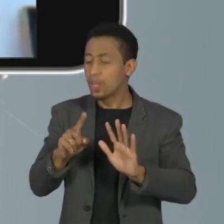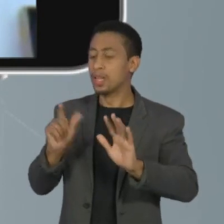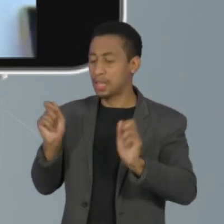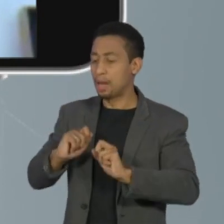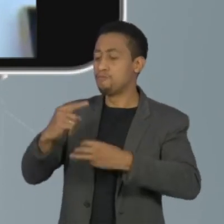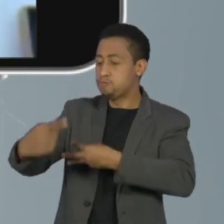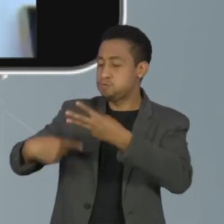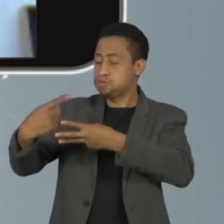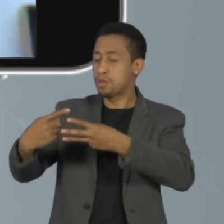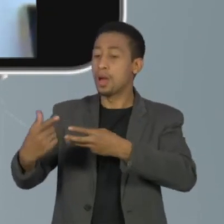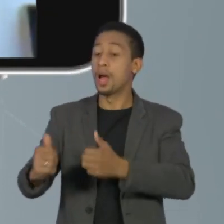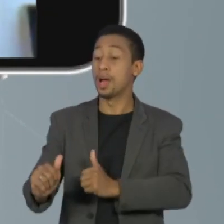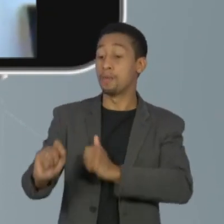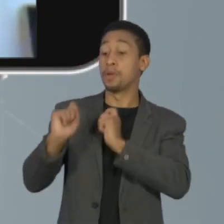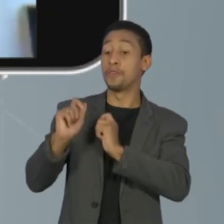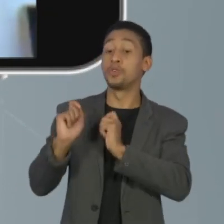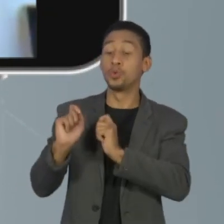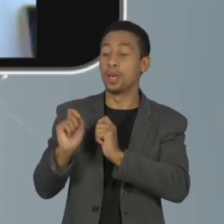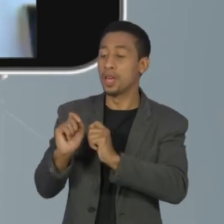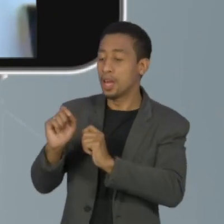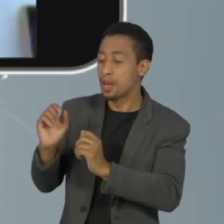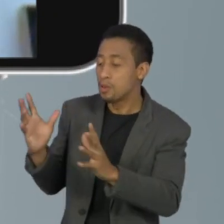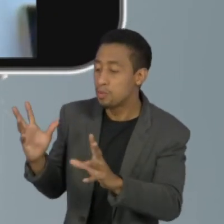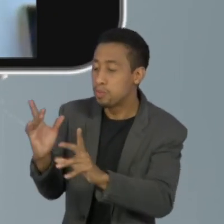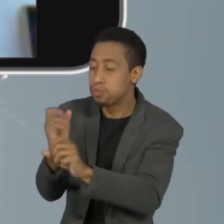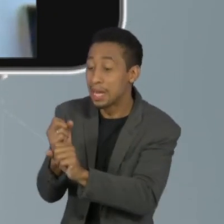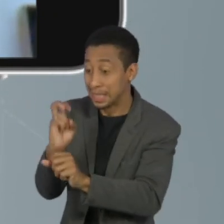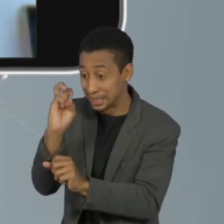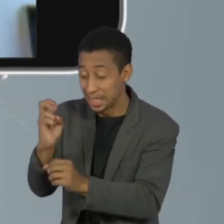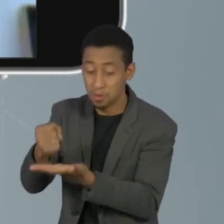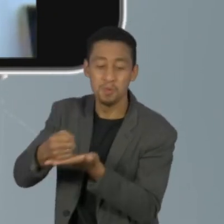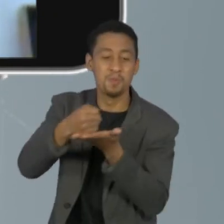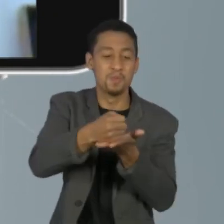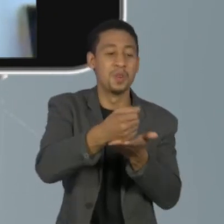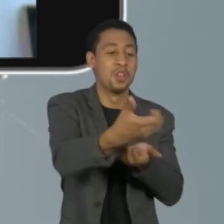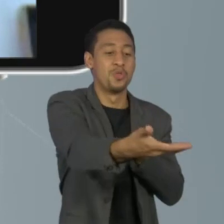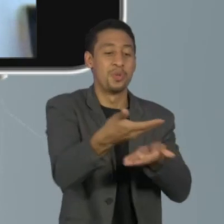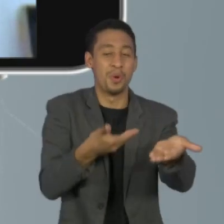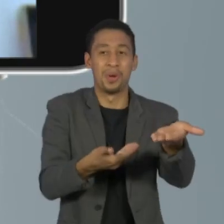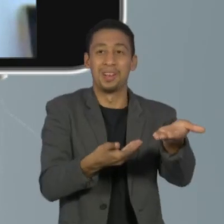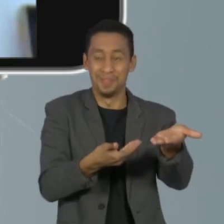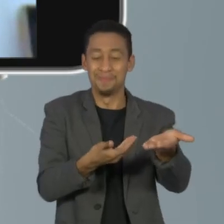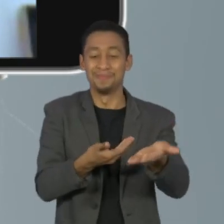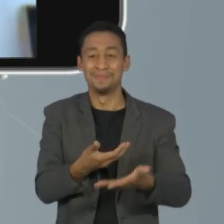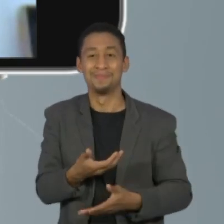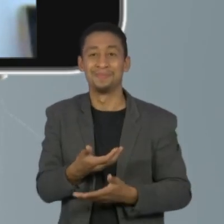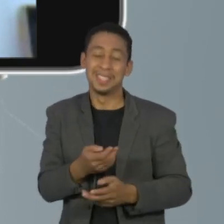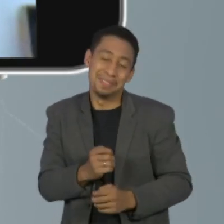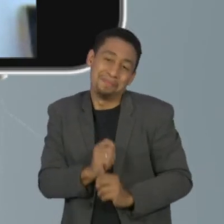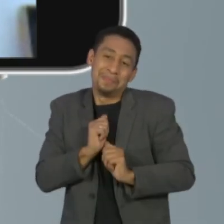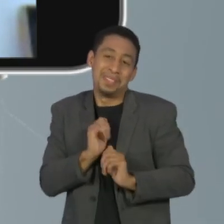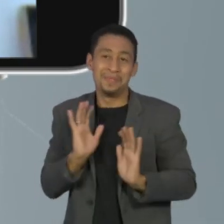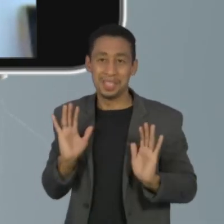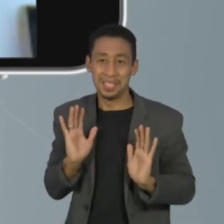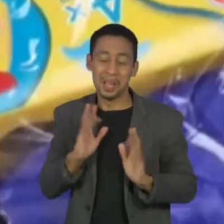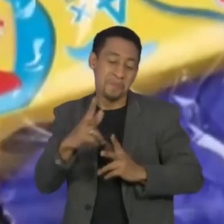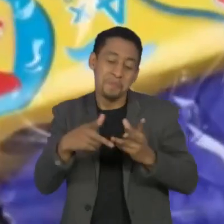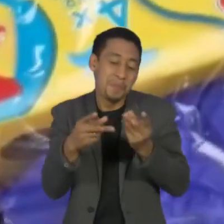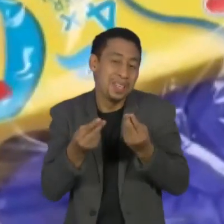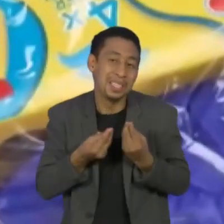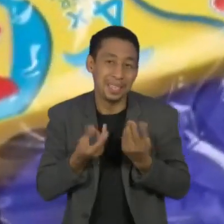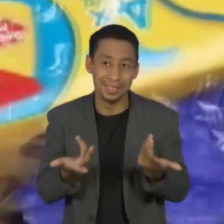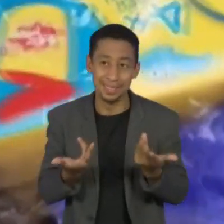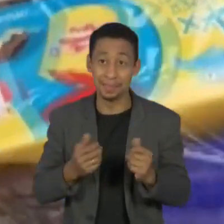vantagem. Então, ele vai se sentir estimulado e até a loja trocar essas embalagens e ele ganha com isso um presente.